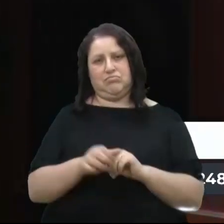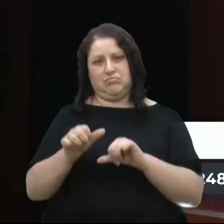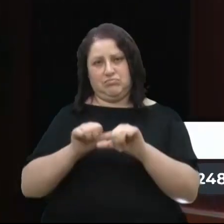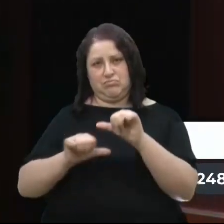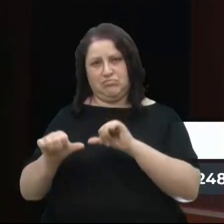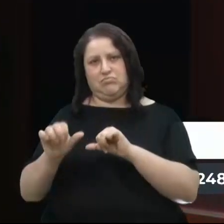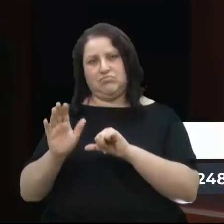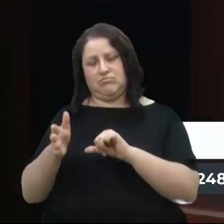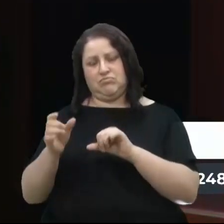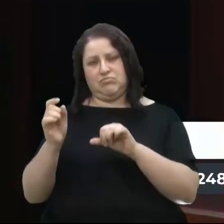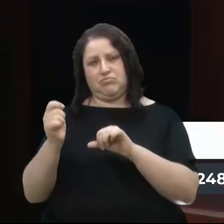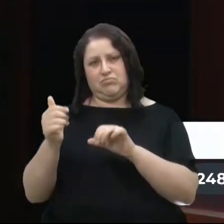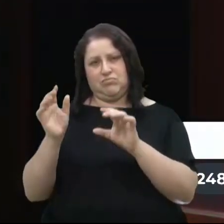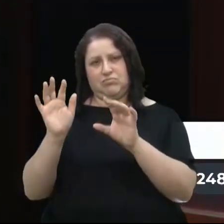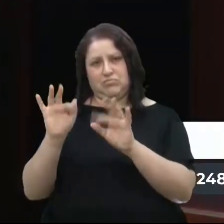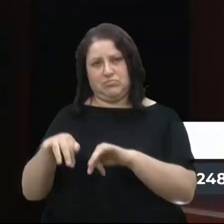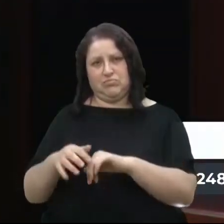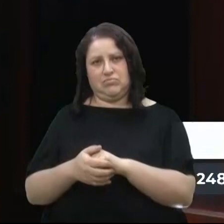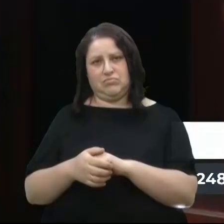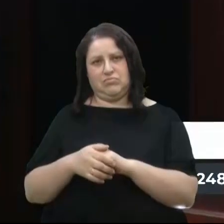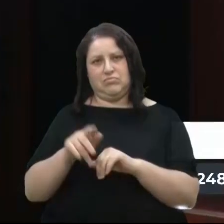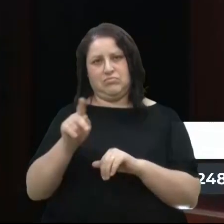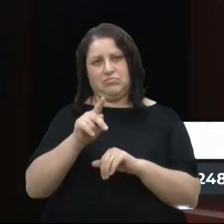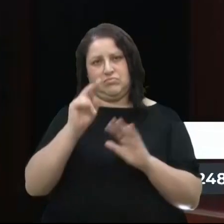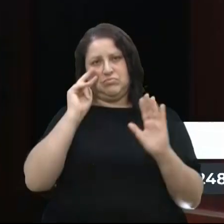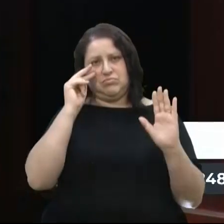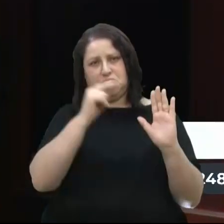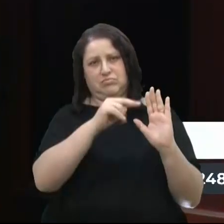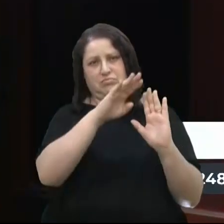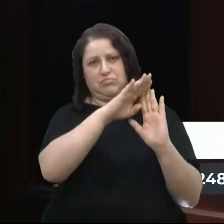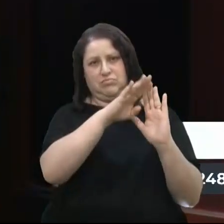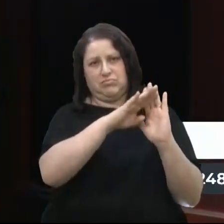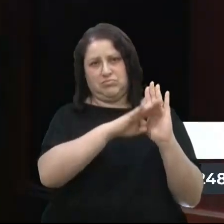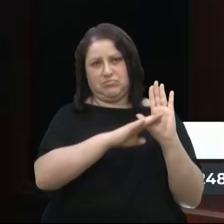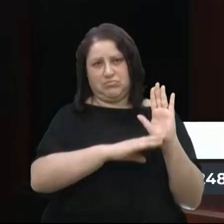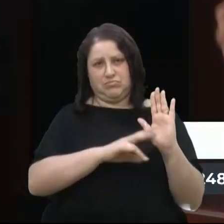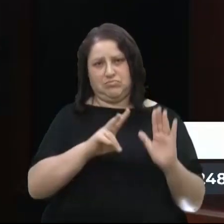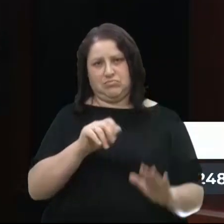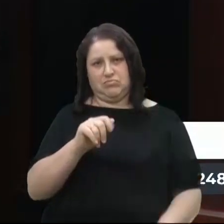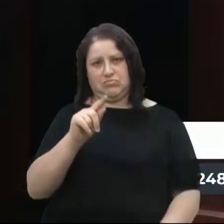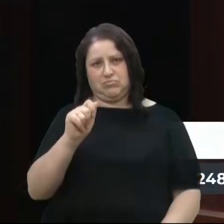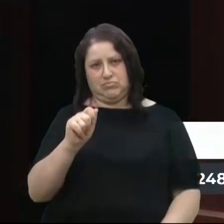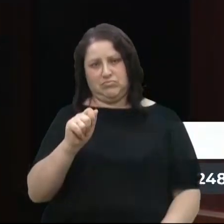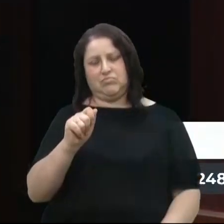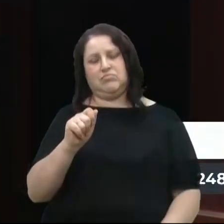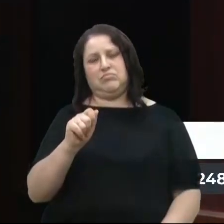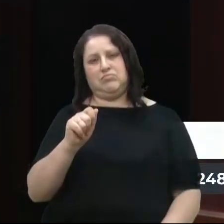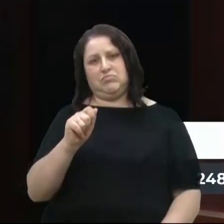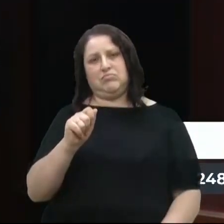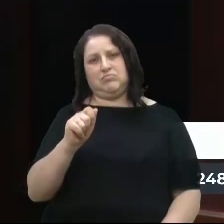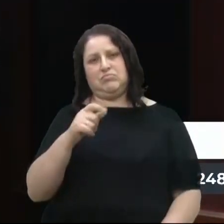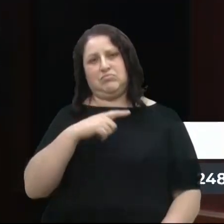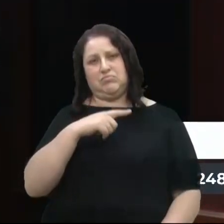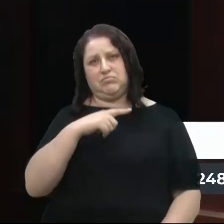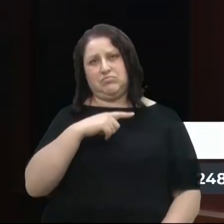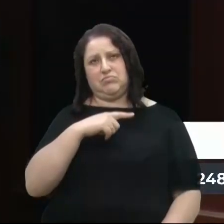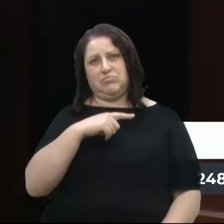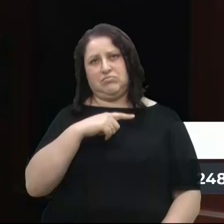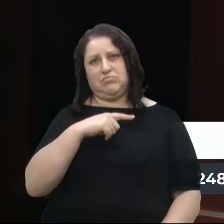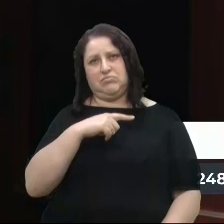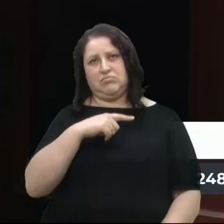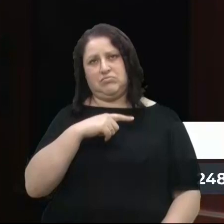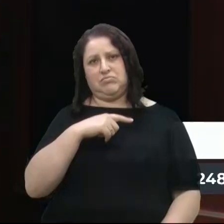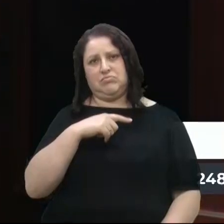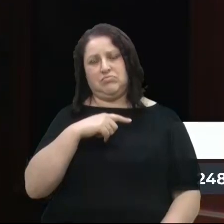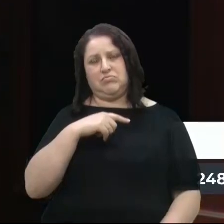fase de conclusão. Os professores viram a lista com as vagas e se candidataram. Ocorre que no ofício circular